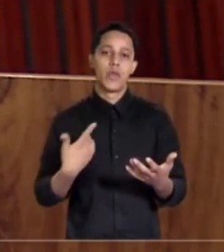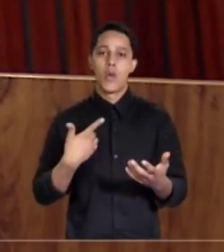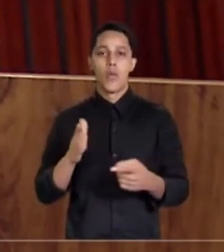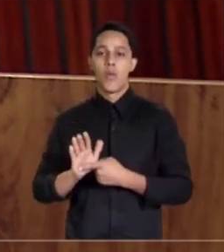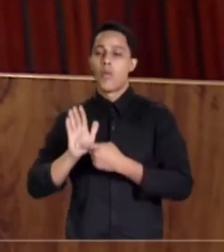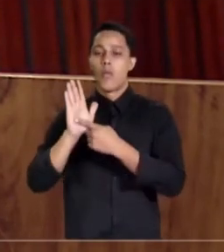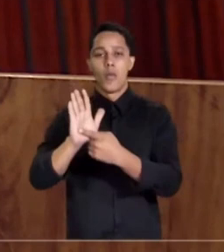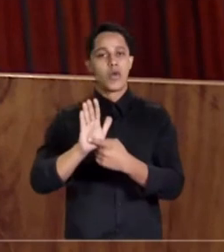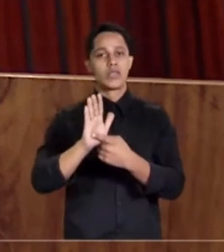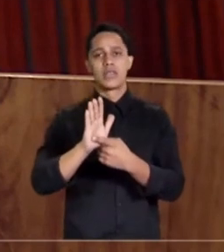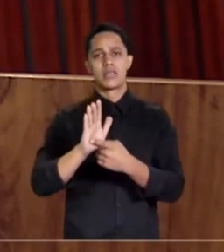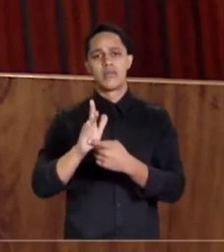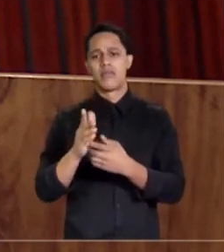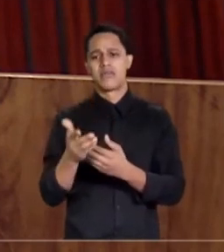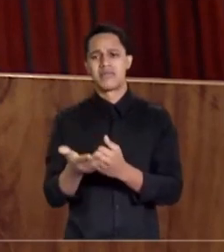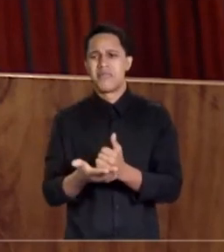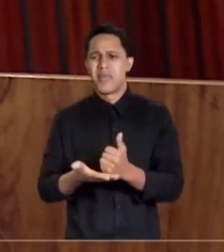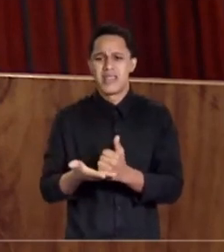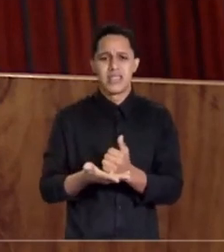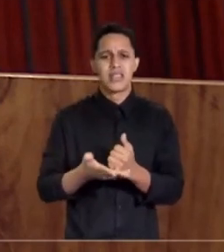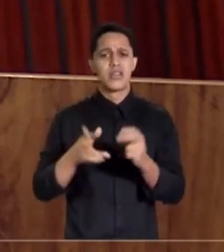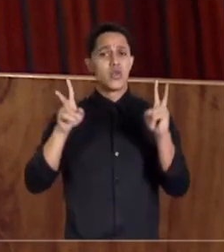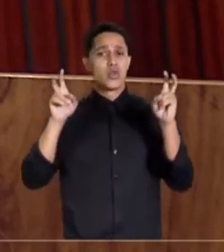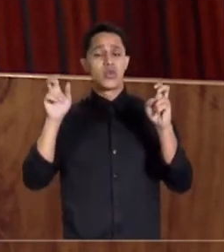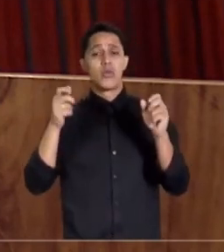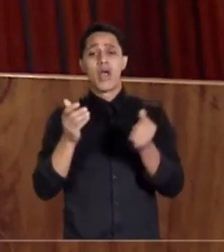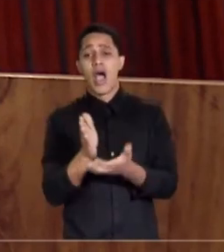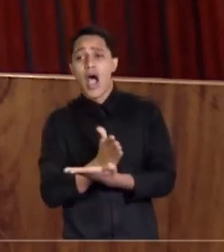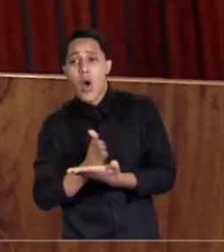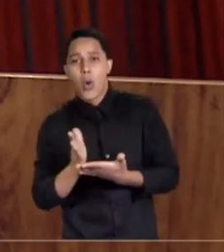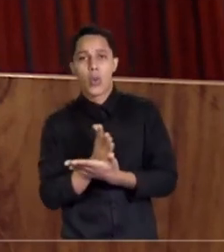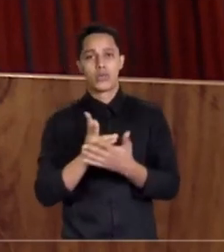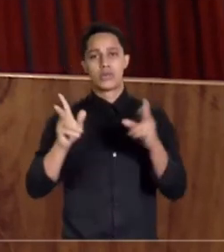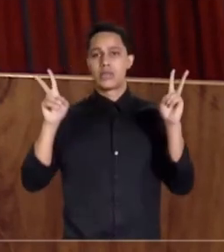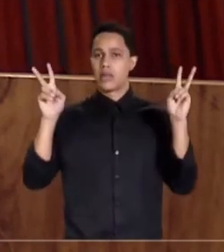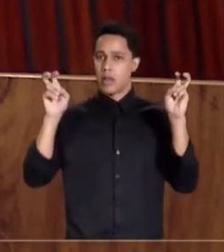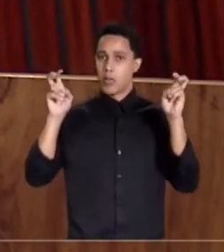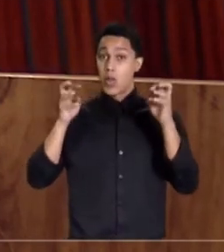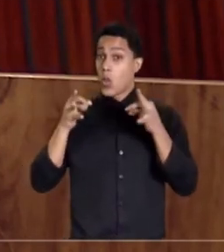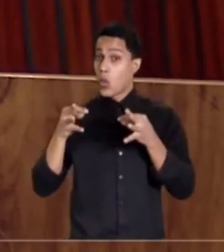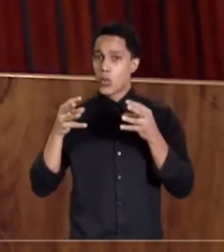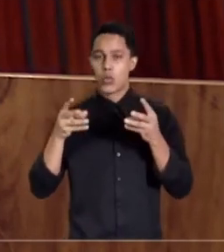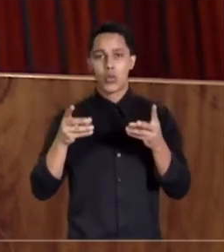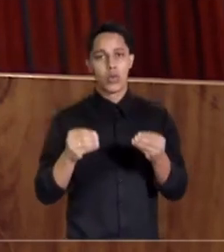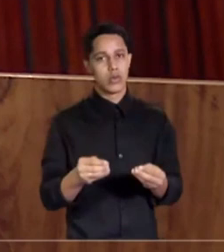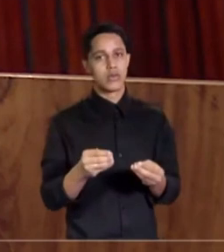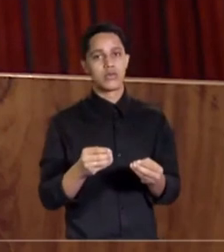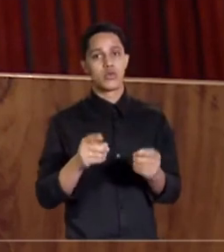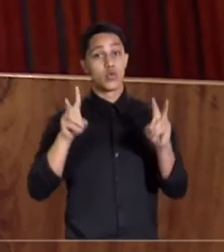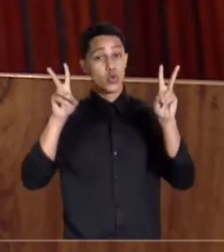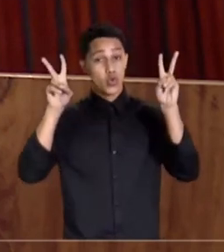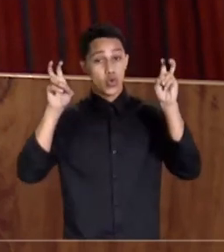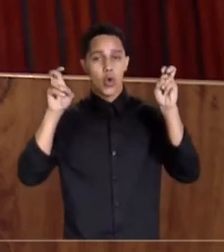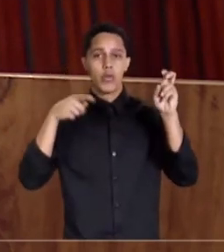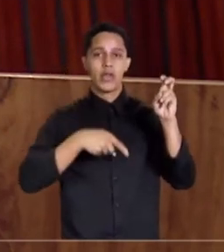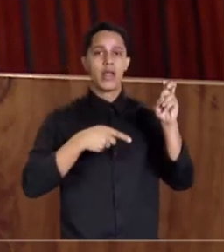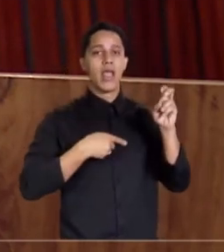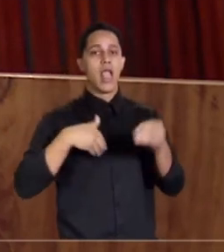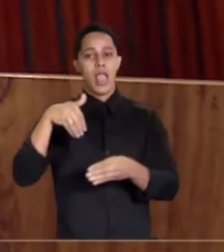exposição, basicamente sobre alguns temas, todos eles relativos à eleição.